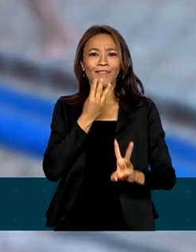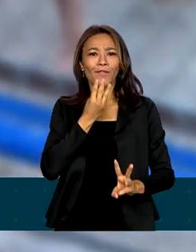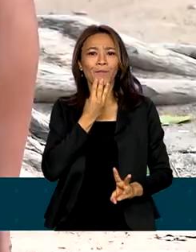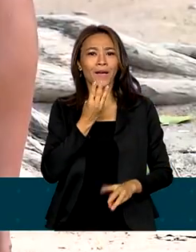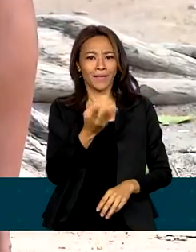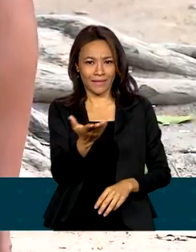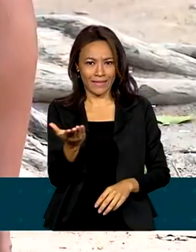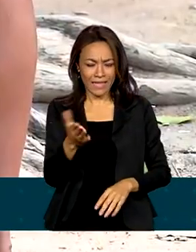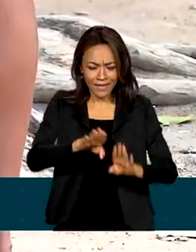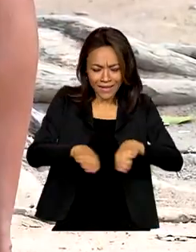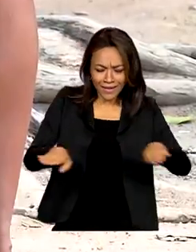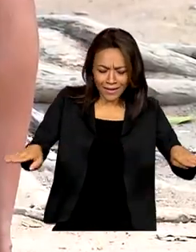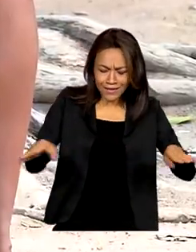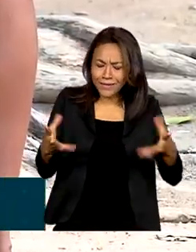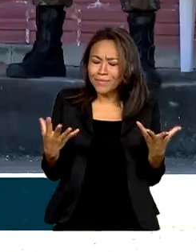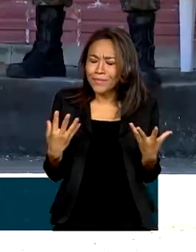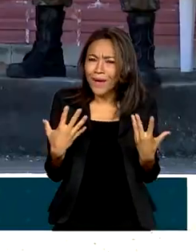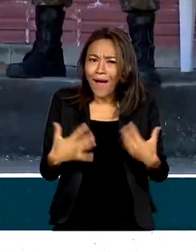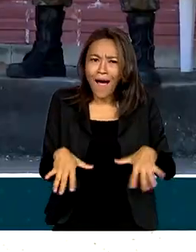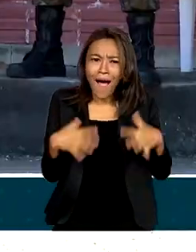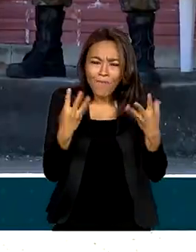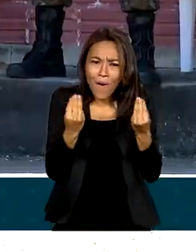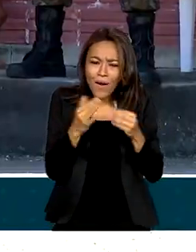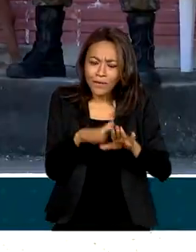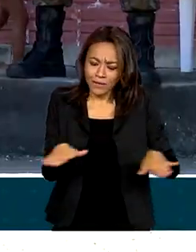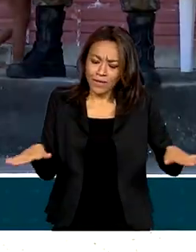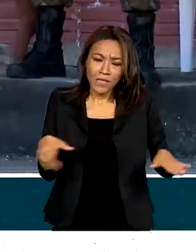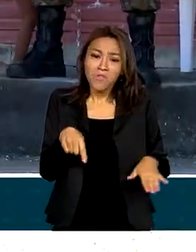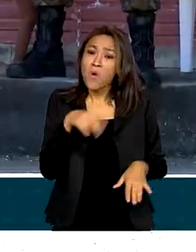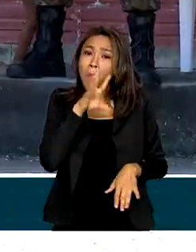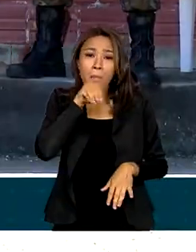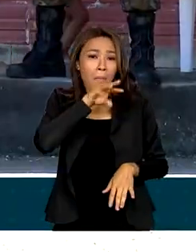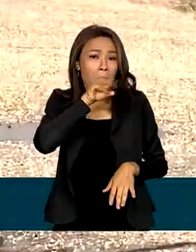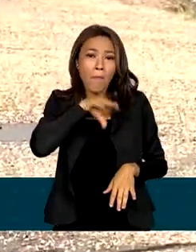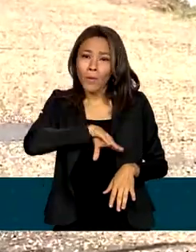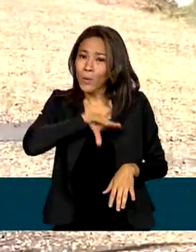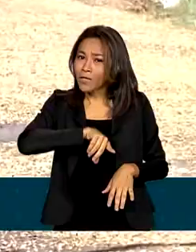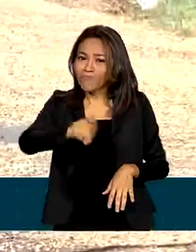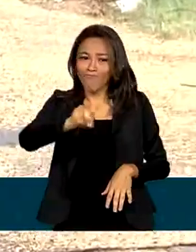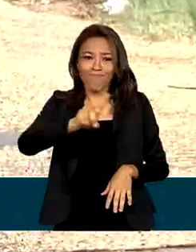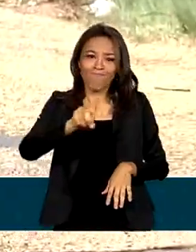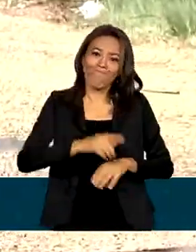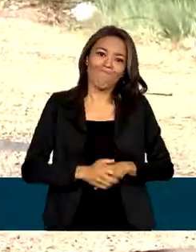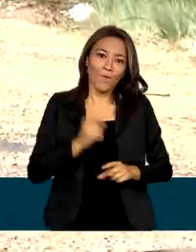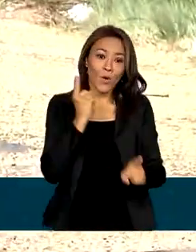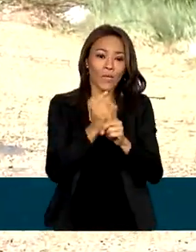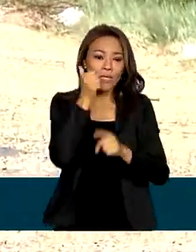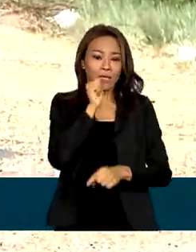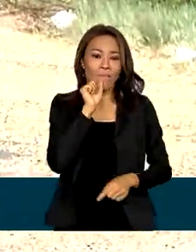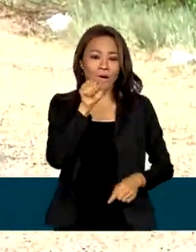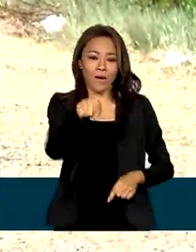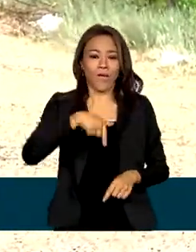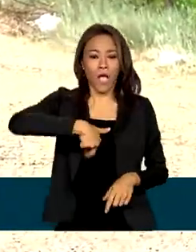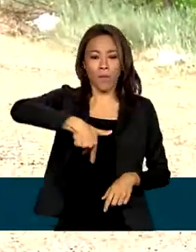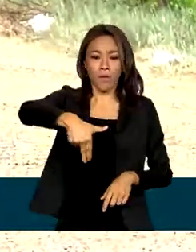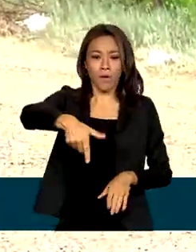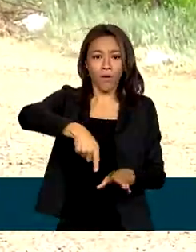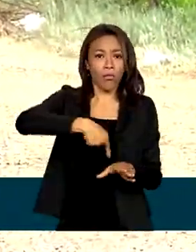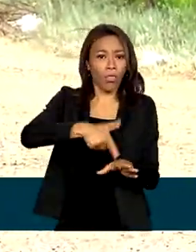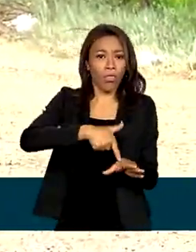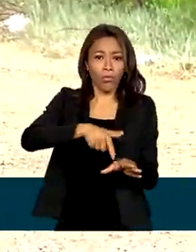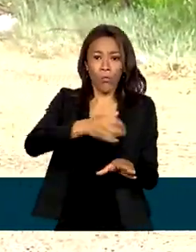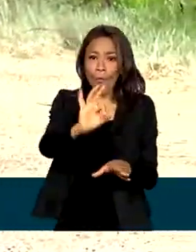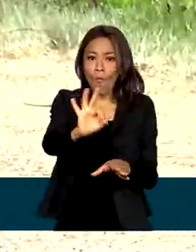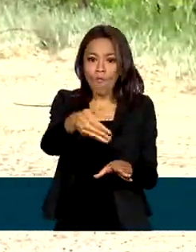Crianças, muitas crianças. A maioria não fala português. Encontramos essa mãe caminhando descalça com os